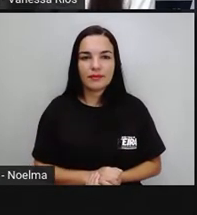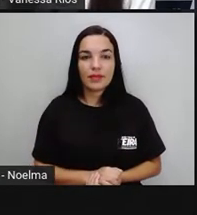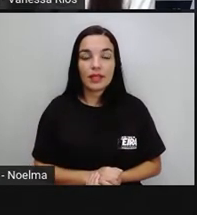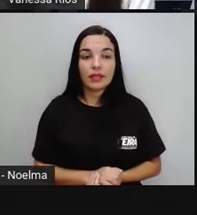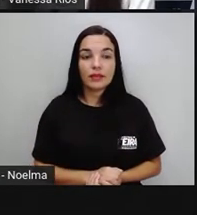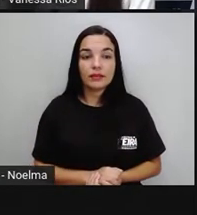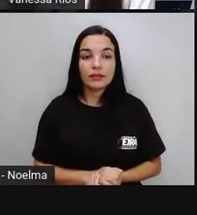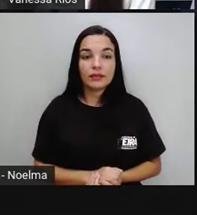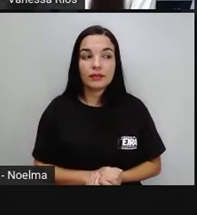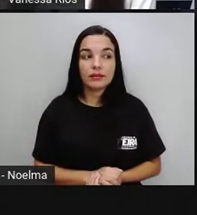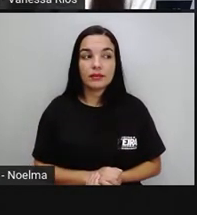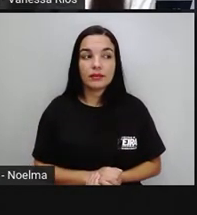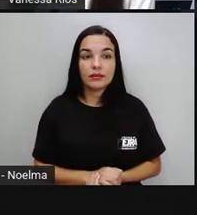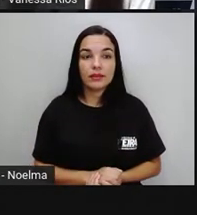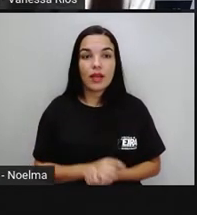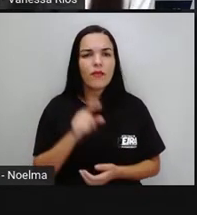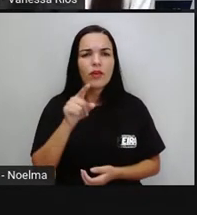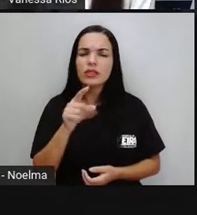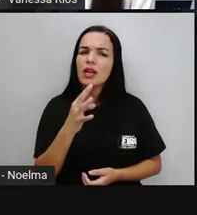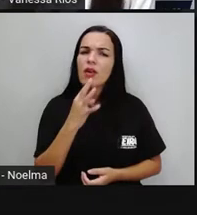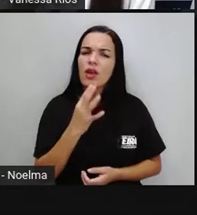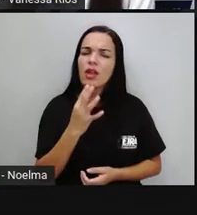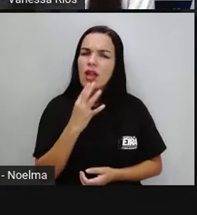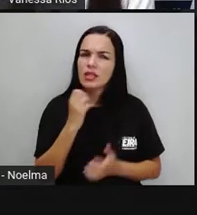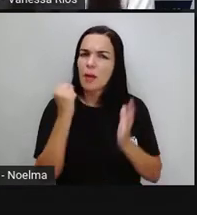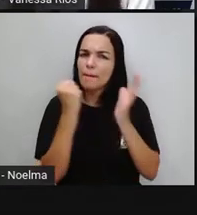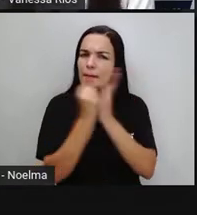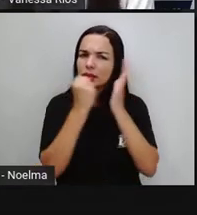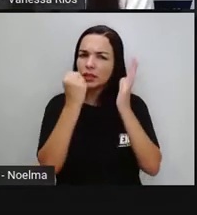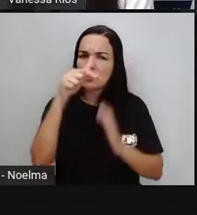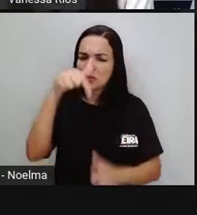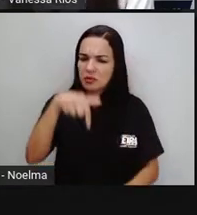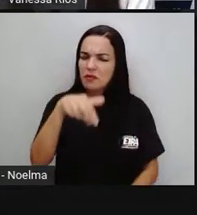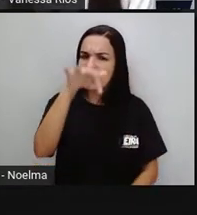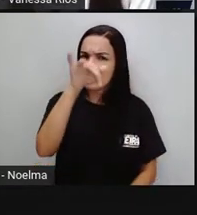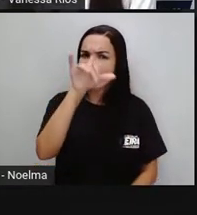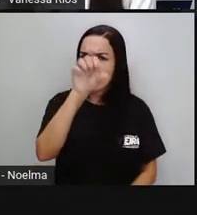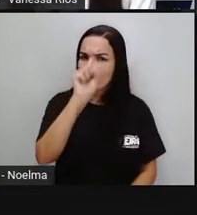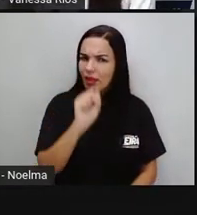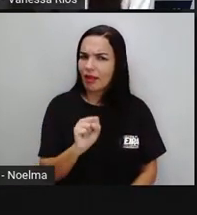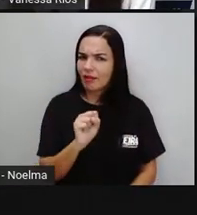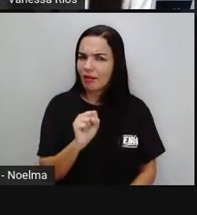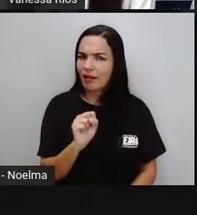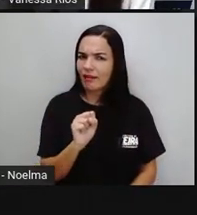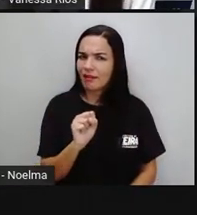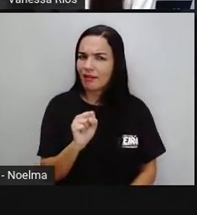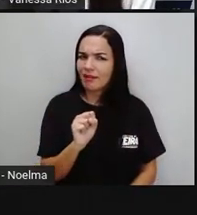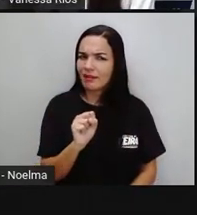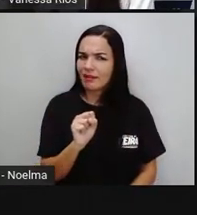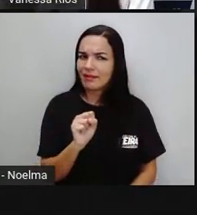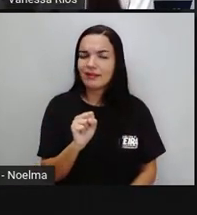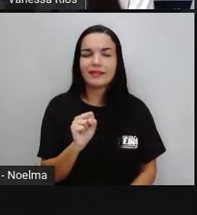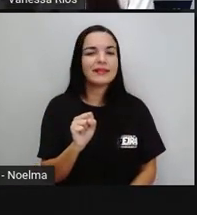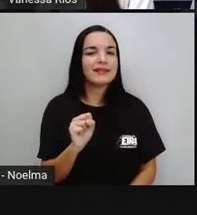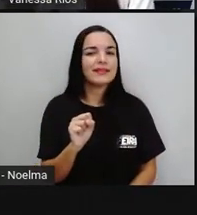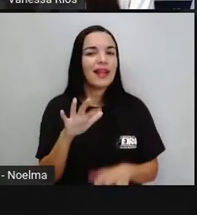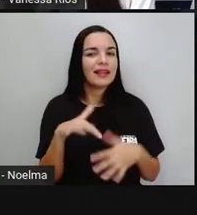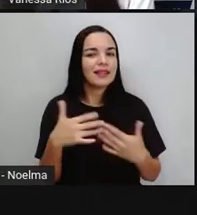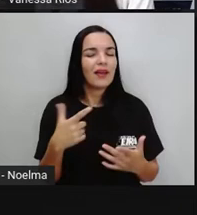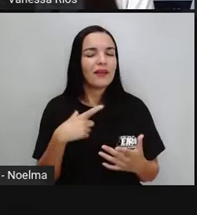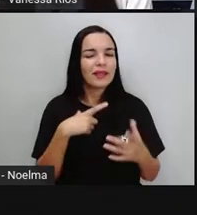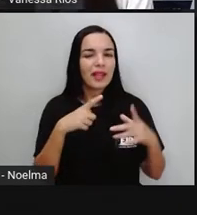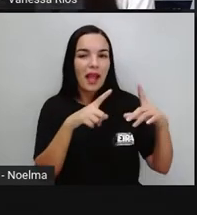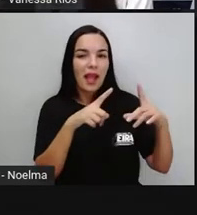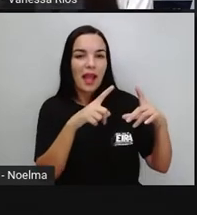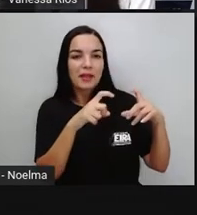E aí, a Pró traz agora, você conhece os patrimônios de Feira de Santana? A própria imagem que